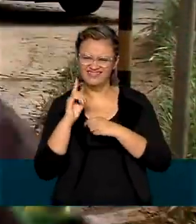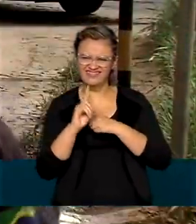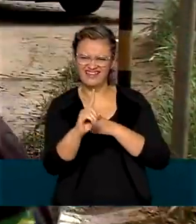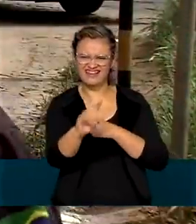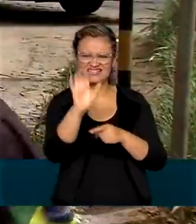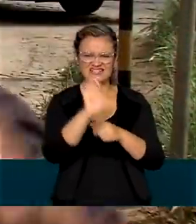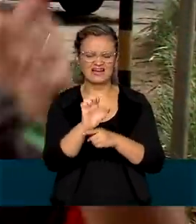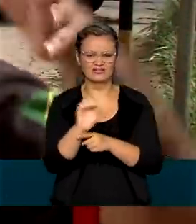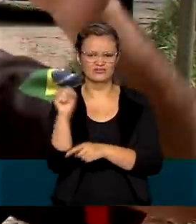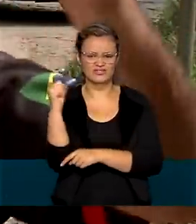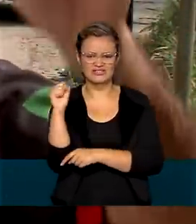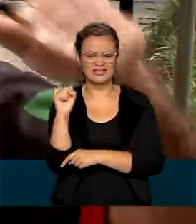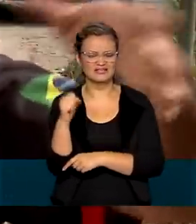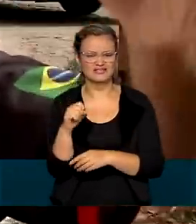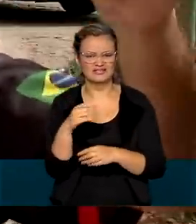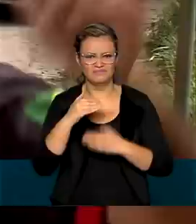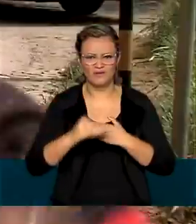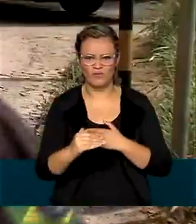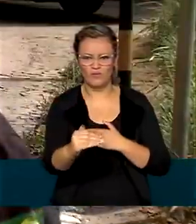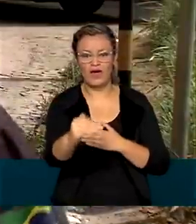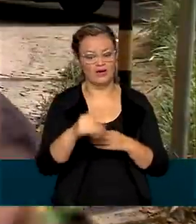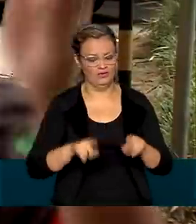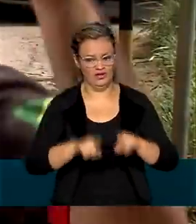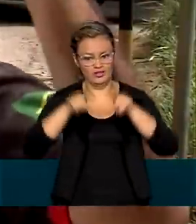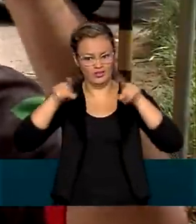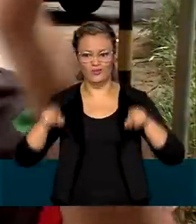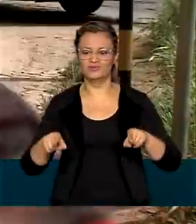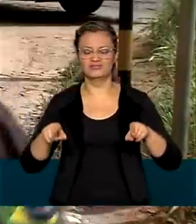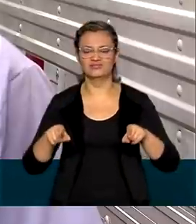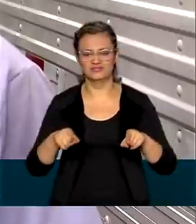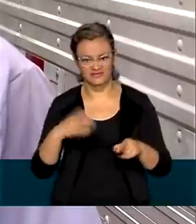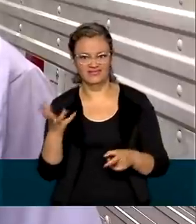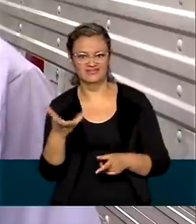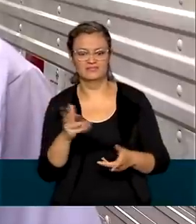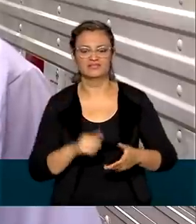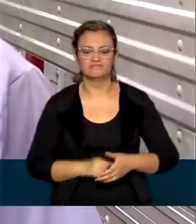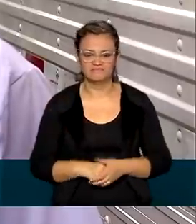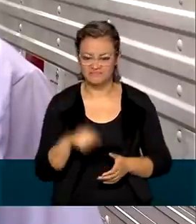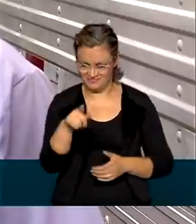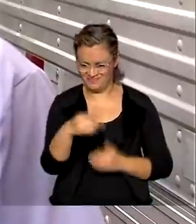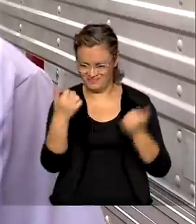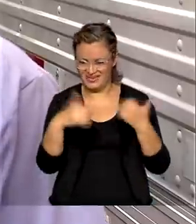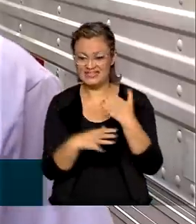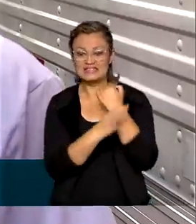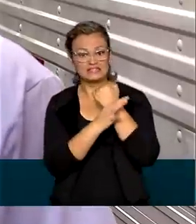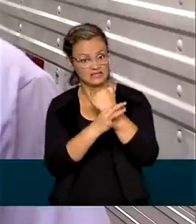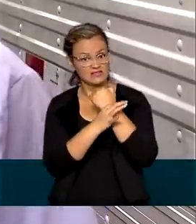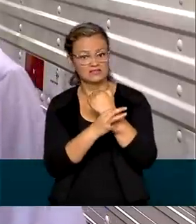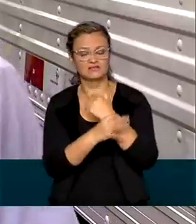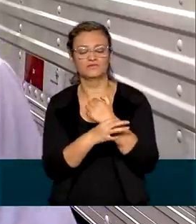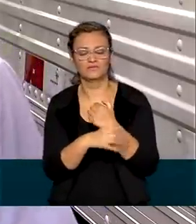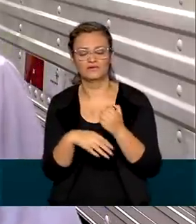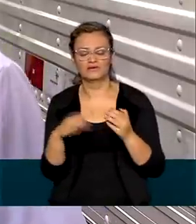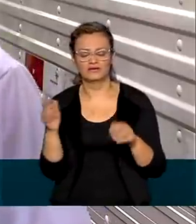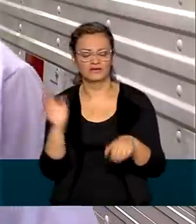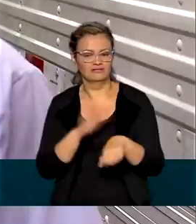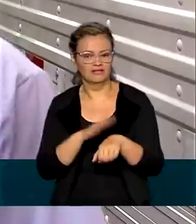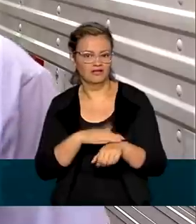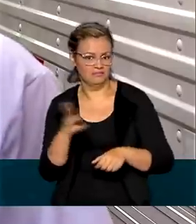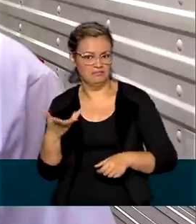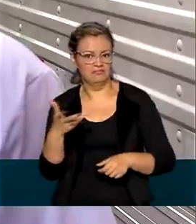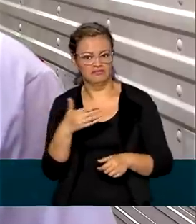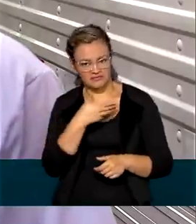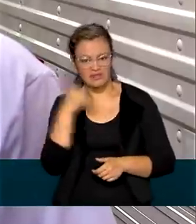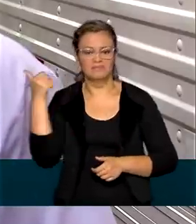toda de um vão só, agora dupla, agora vai dar uma adiantada boa. Mais seguro, ganhar tempo nas ultrapassagens, até nas viagens da gente